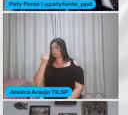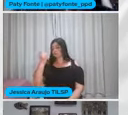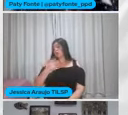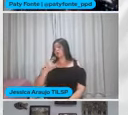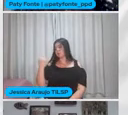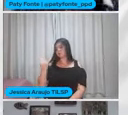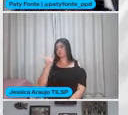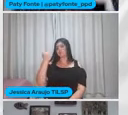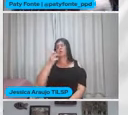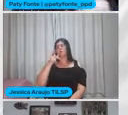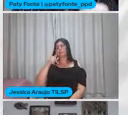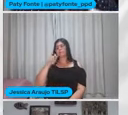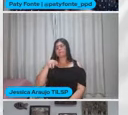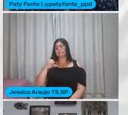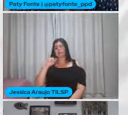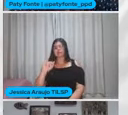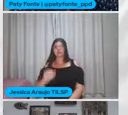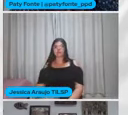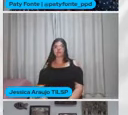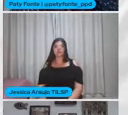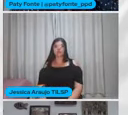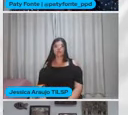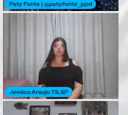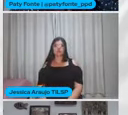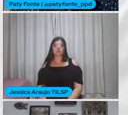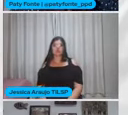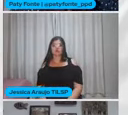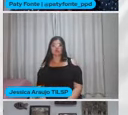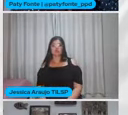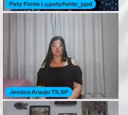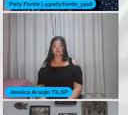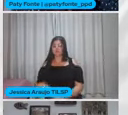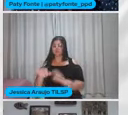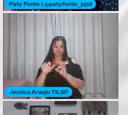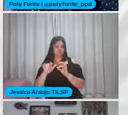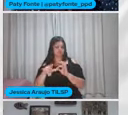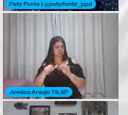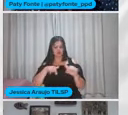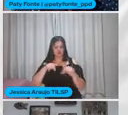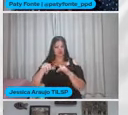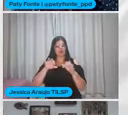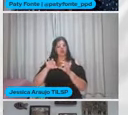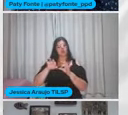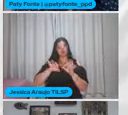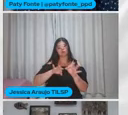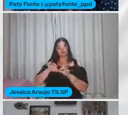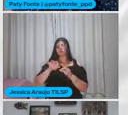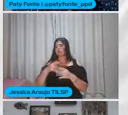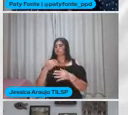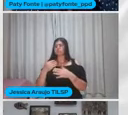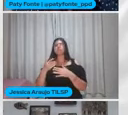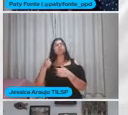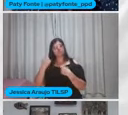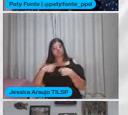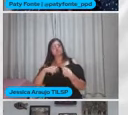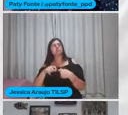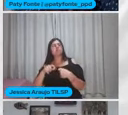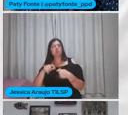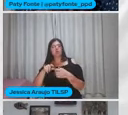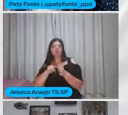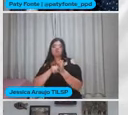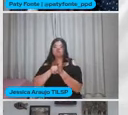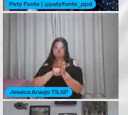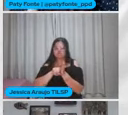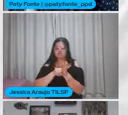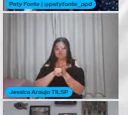Pathy É inerente o trabalho com projetos Gente A investigação Então o projeto Você